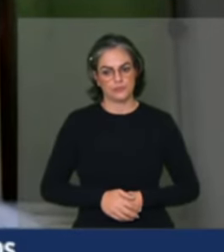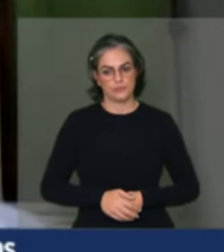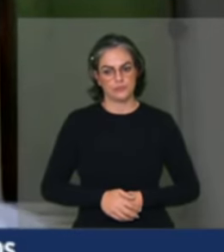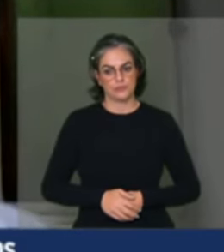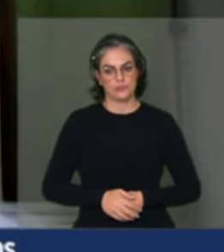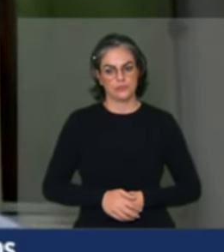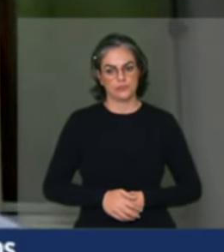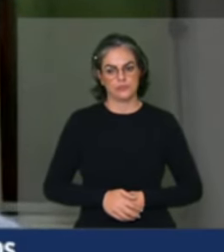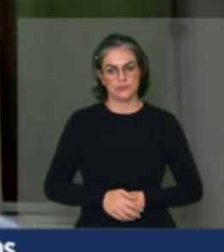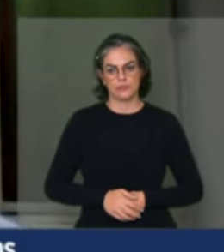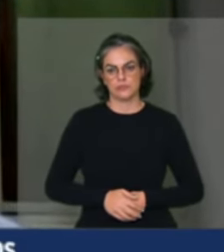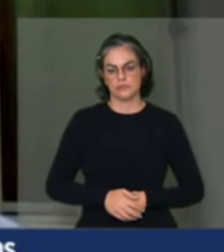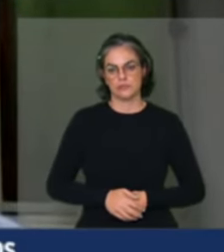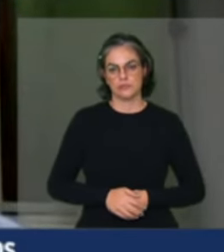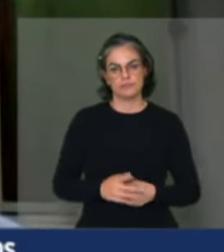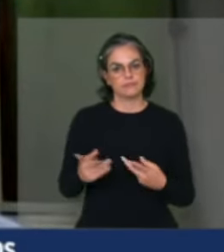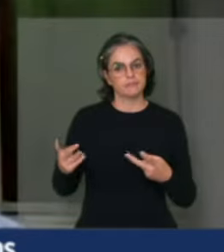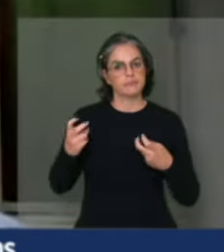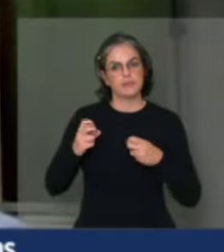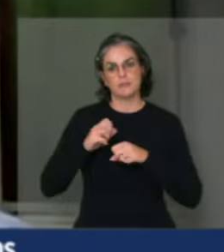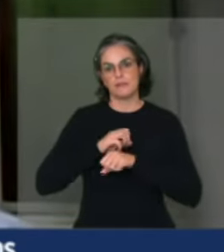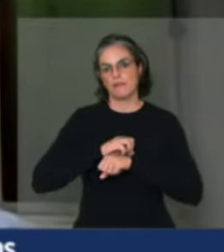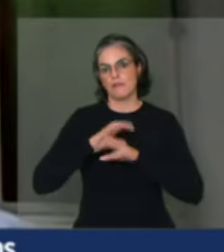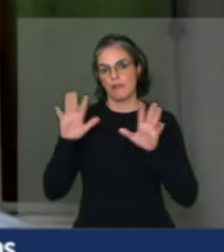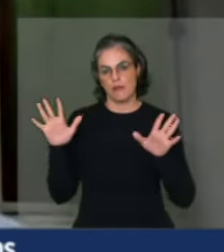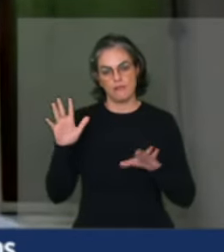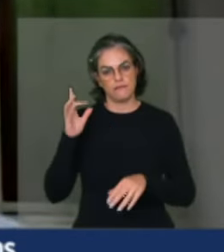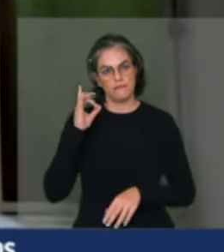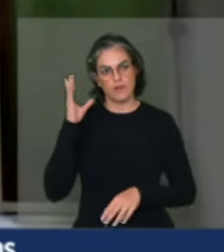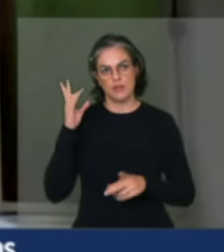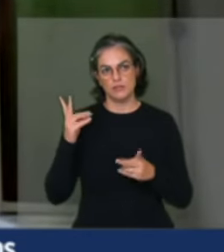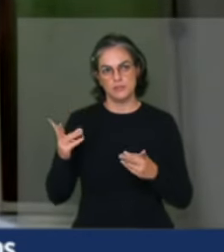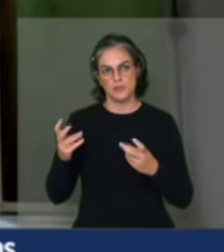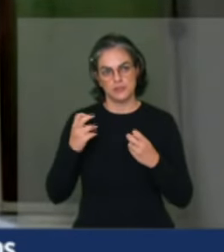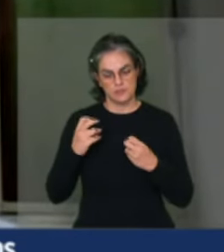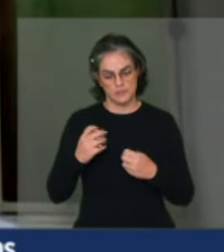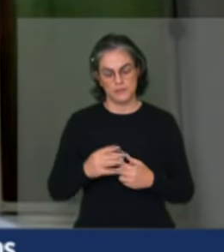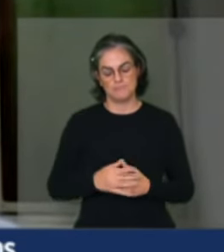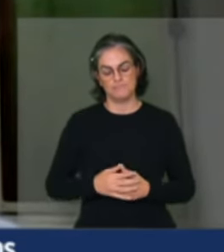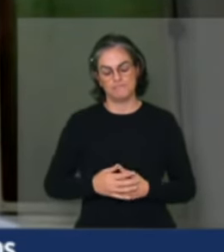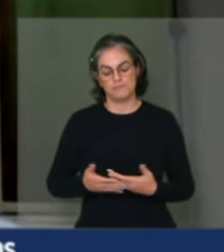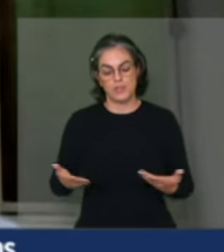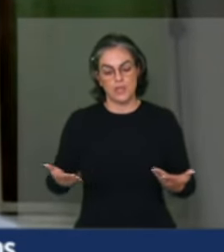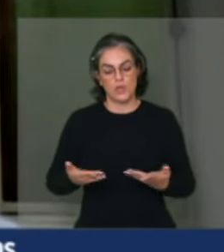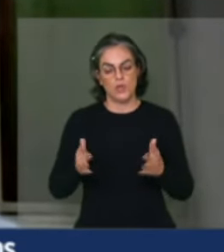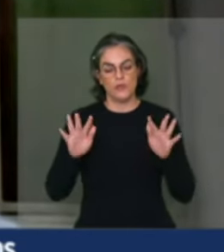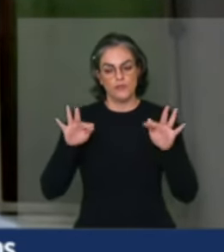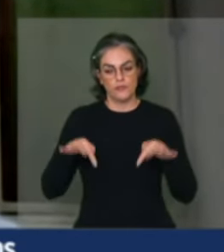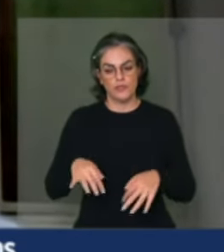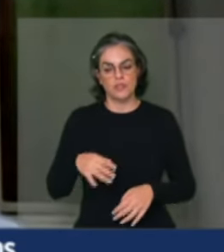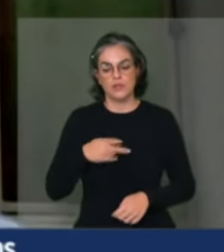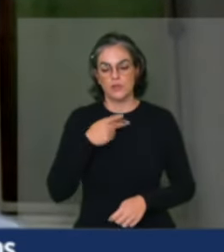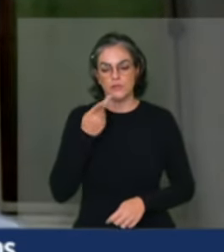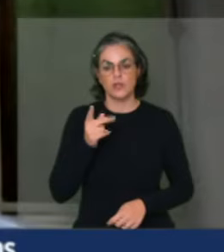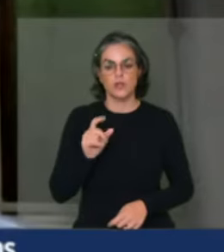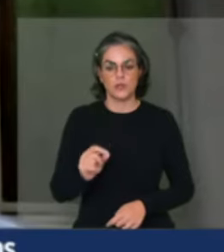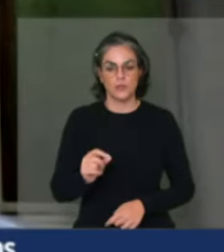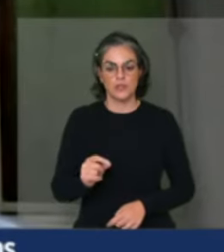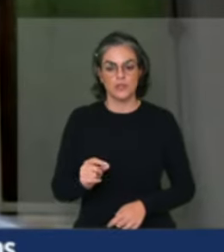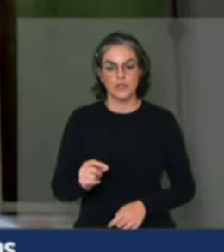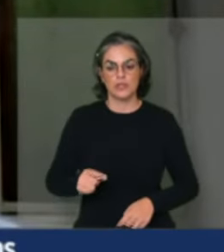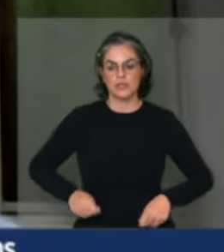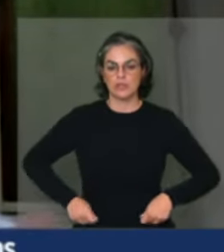evidente e praticado atualmente. E encerro dizendo que o custo de vida do povo brasileiro